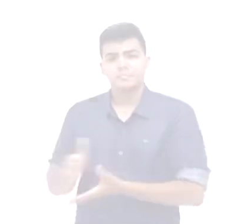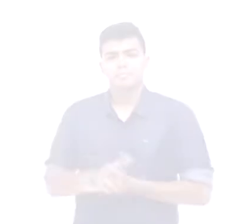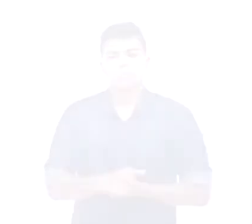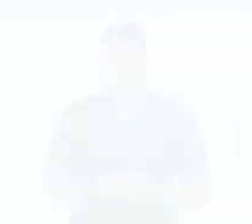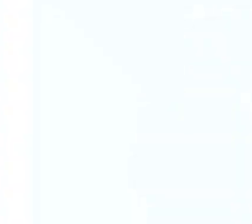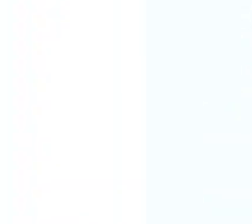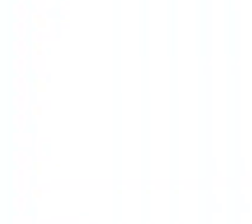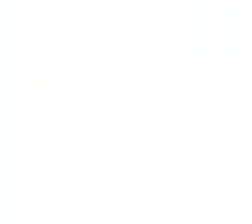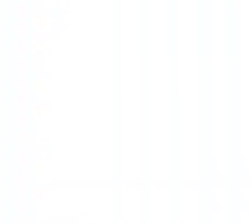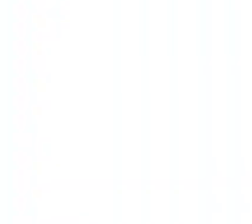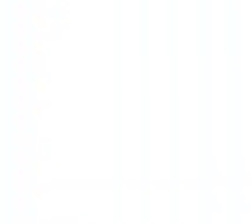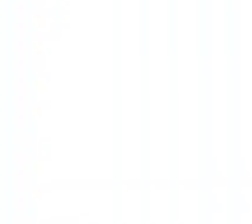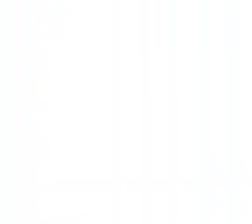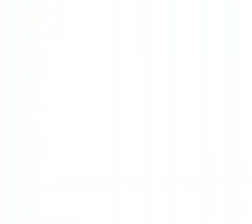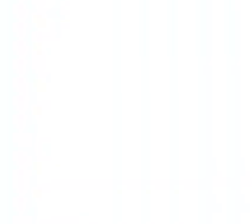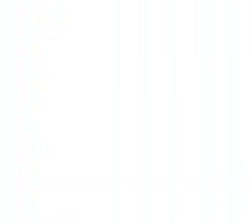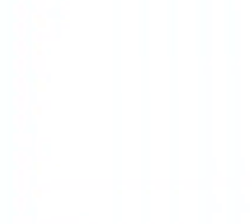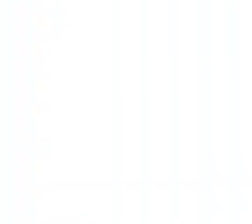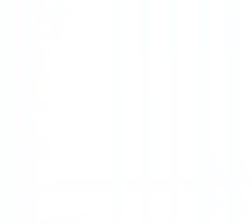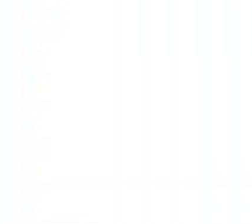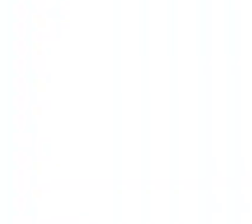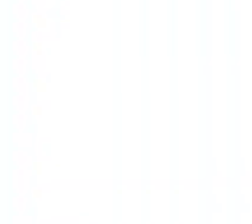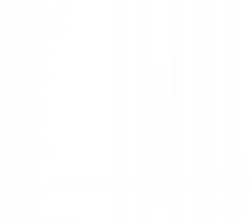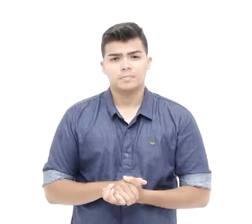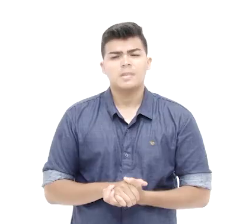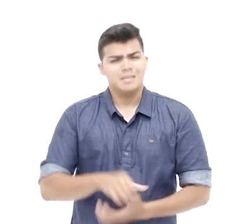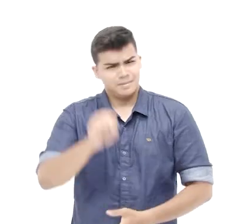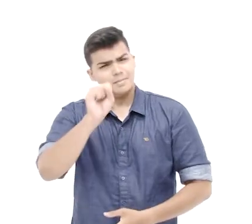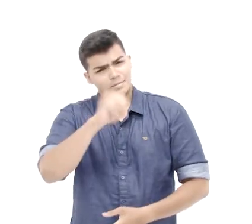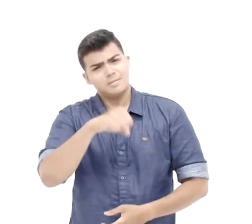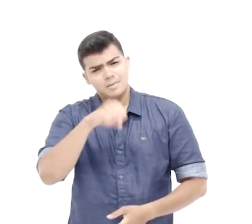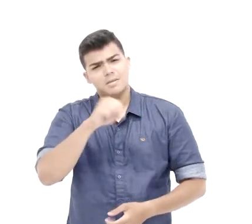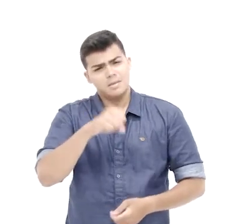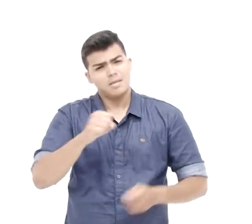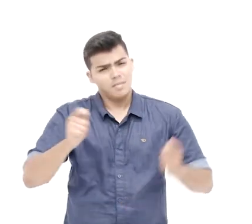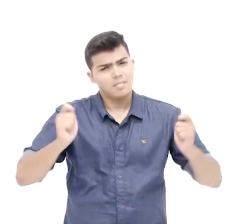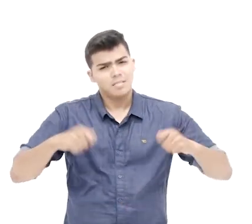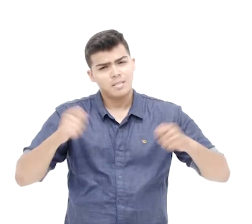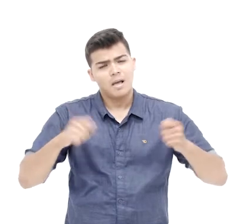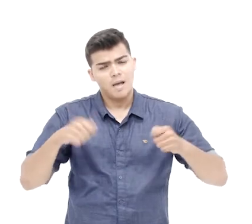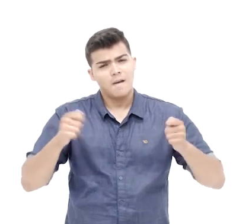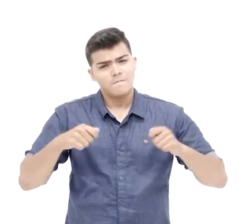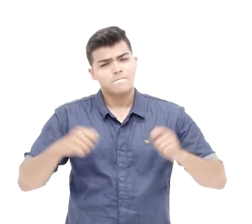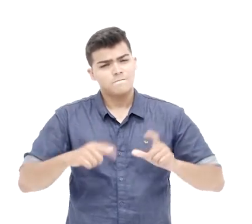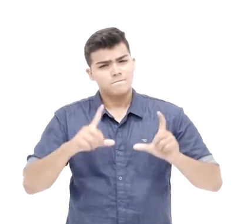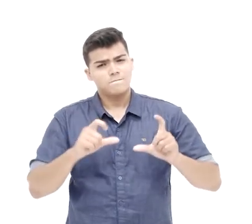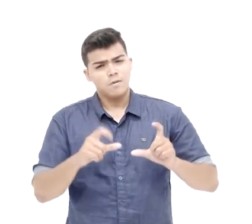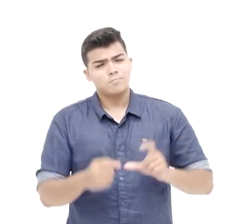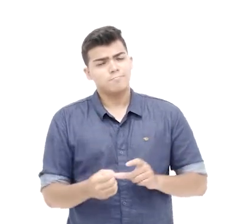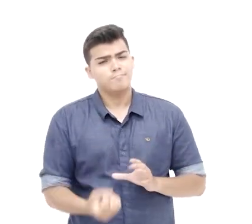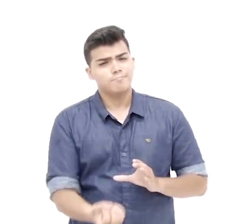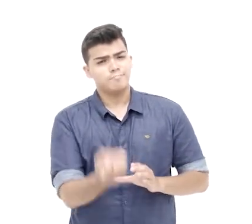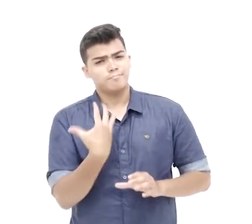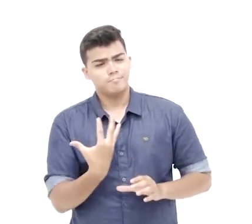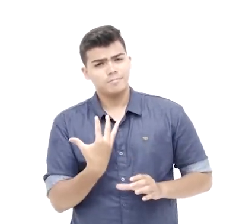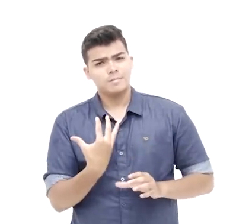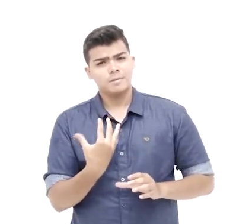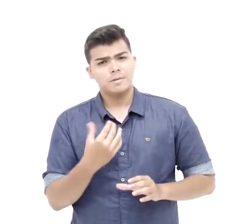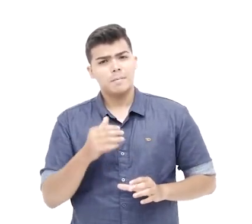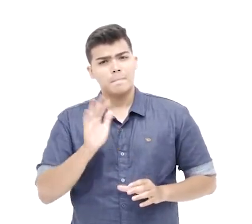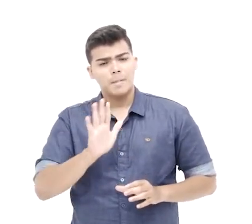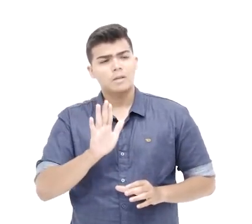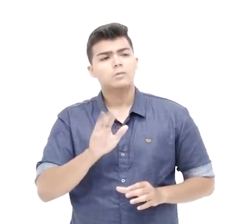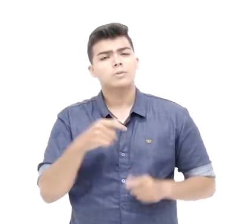declaração. É possível enviar fotos dos documentos? Sim, é possível enviar as fotos do documento. Não receberemos